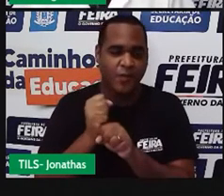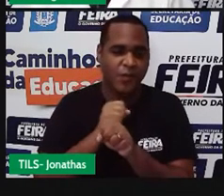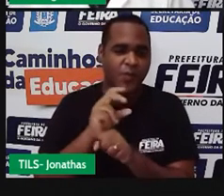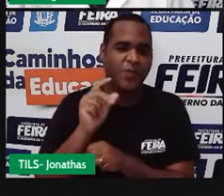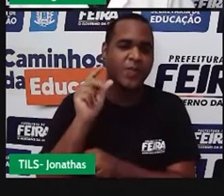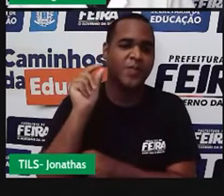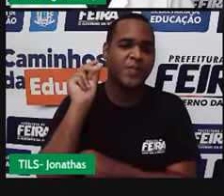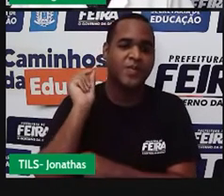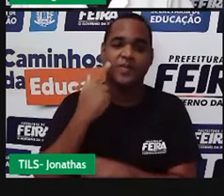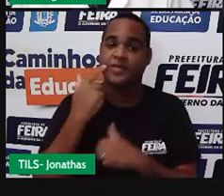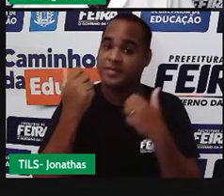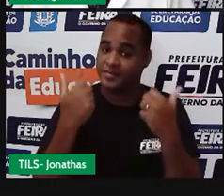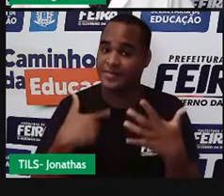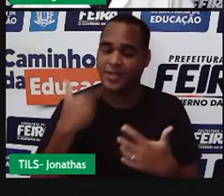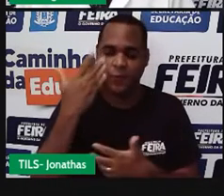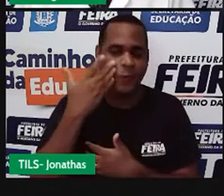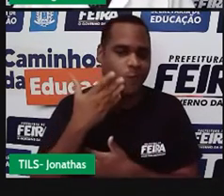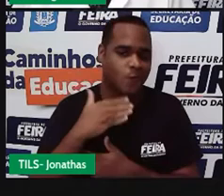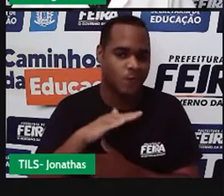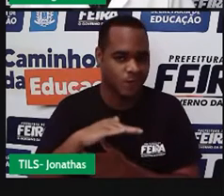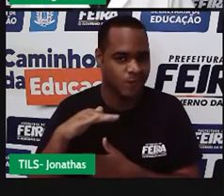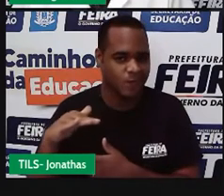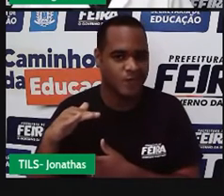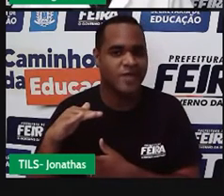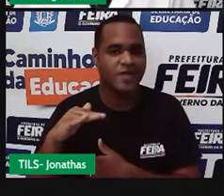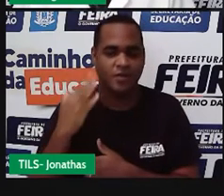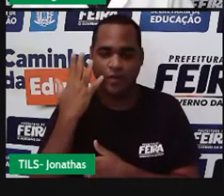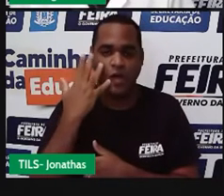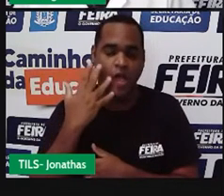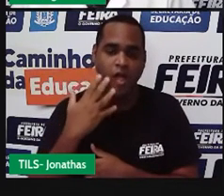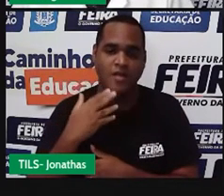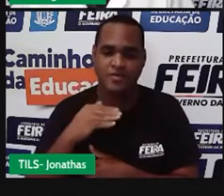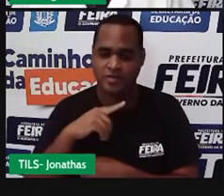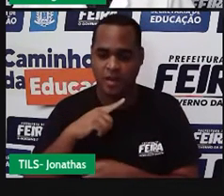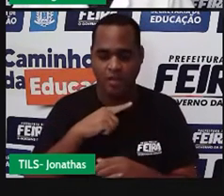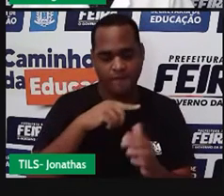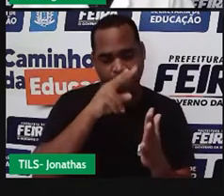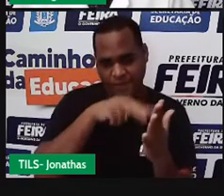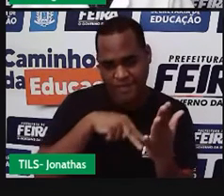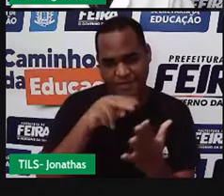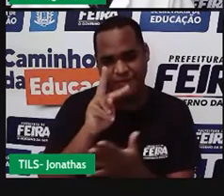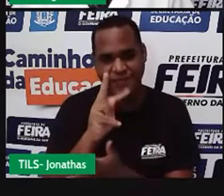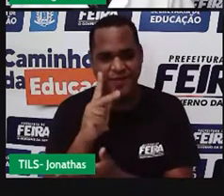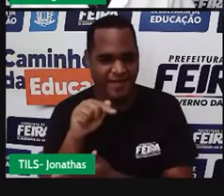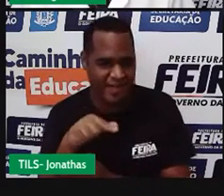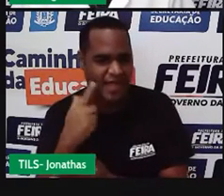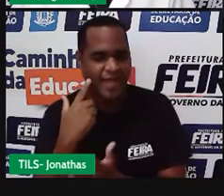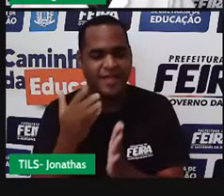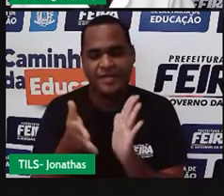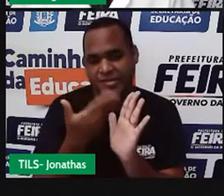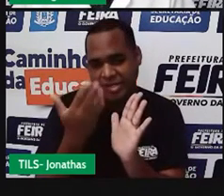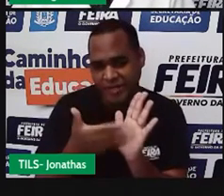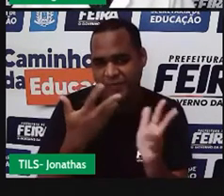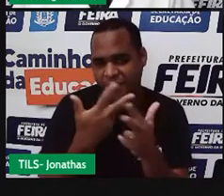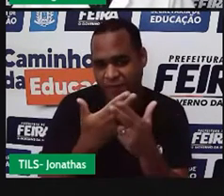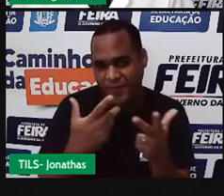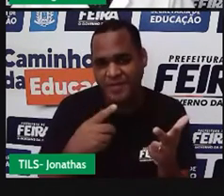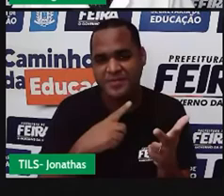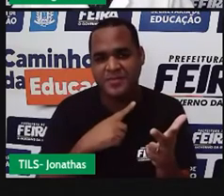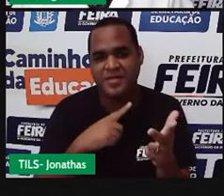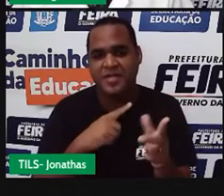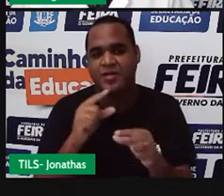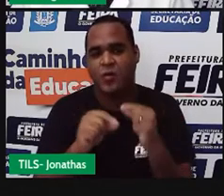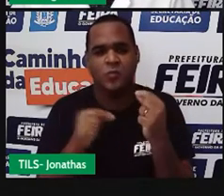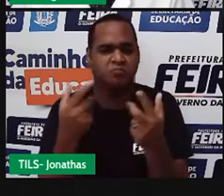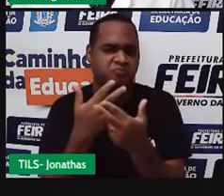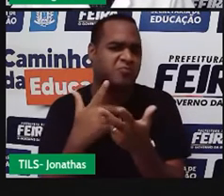de na minha infância ter lido ou ter visto em livros didáticos, né? Charges ou tirinhas